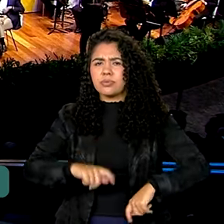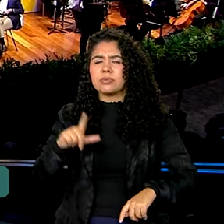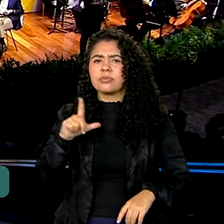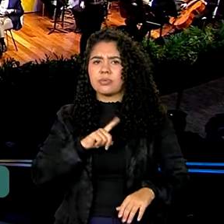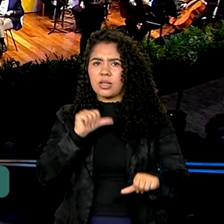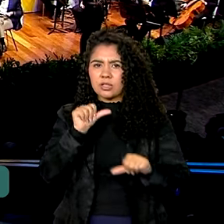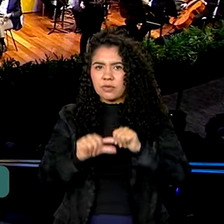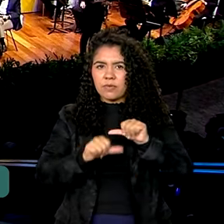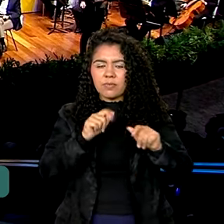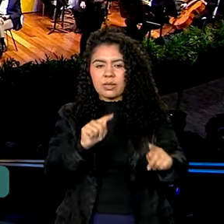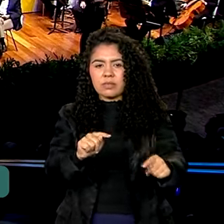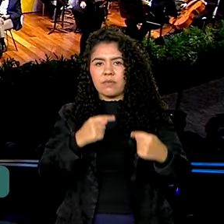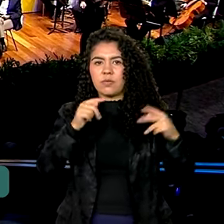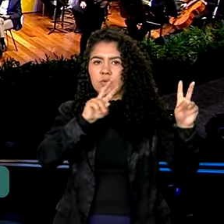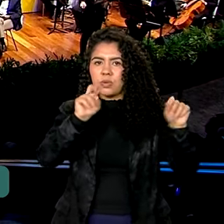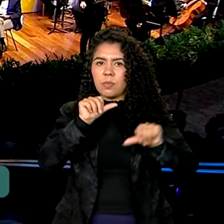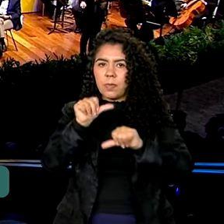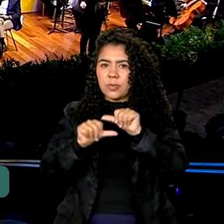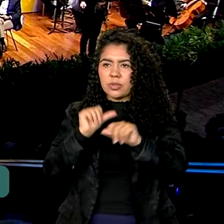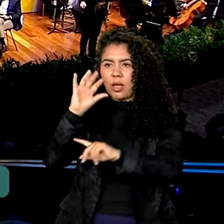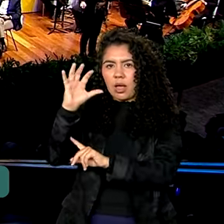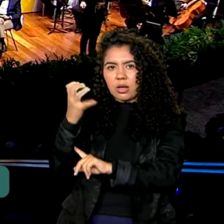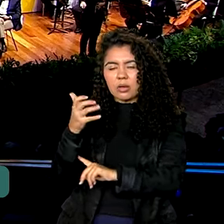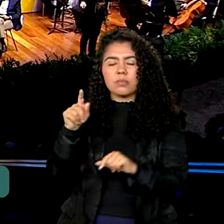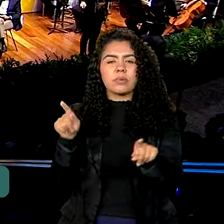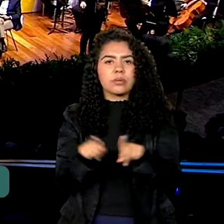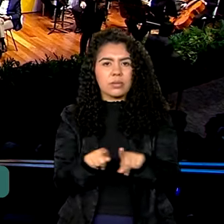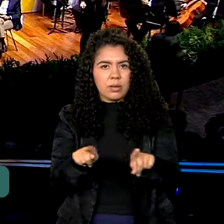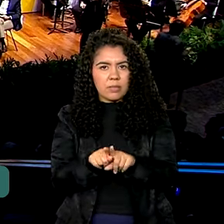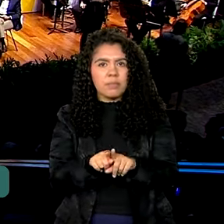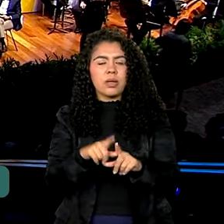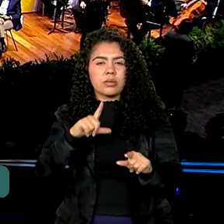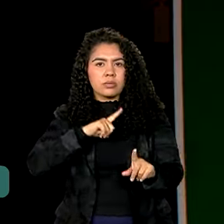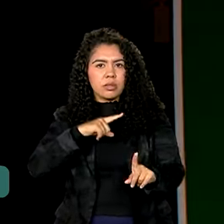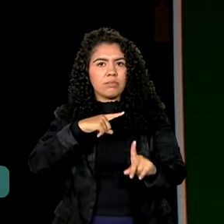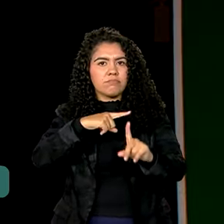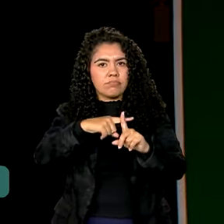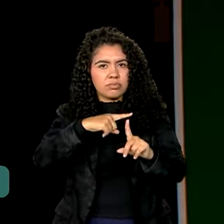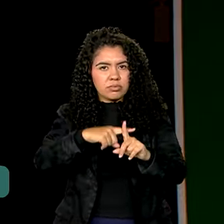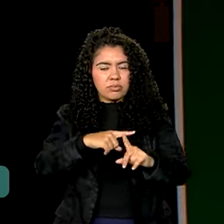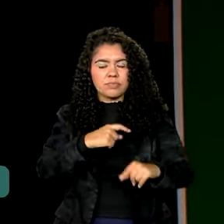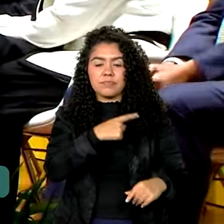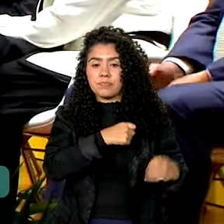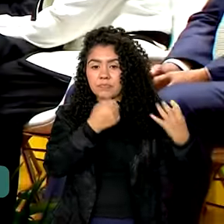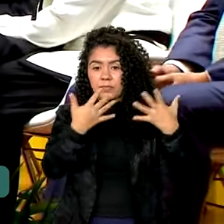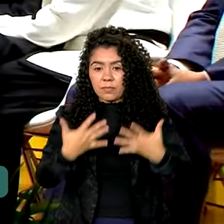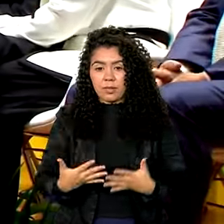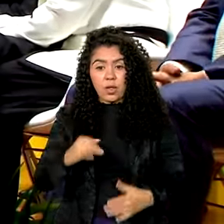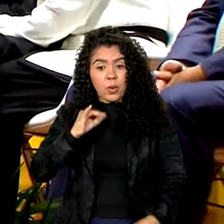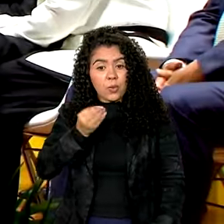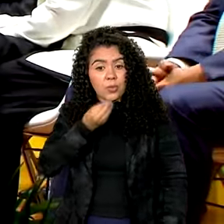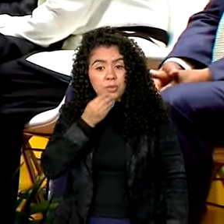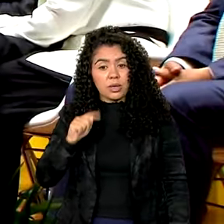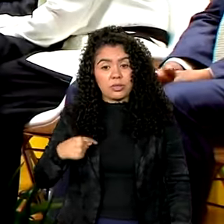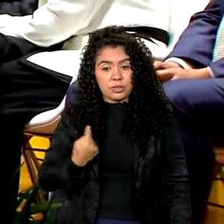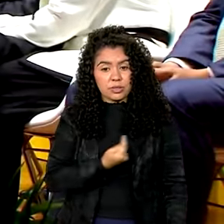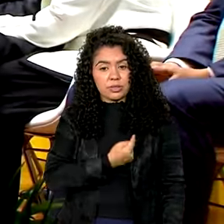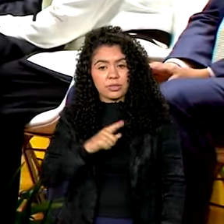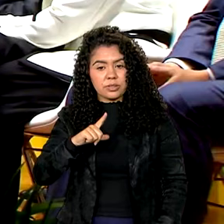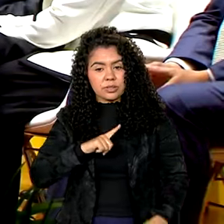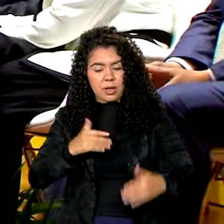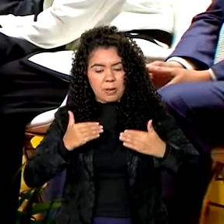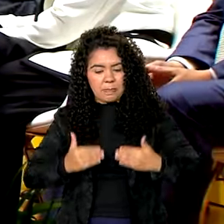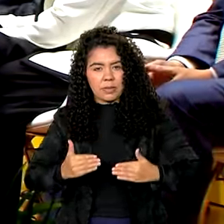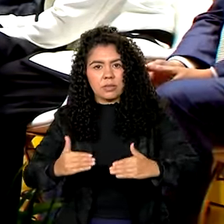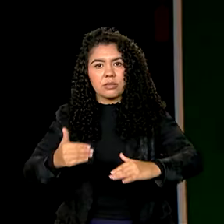desafios das mudanças climáticas em vantagens competitivas. Nós temos a oportunidade, o Ministério das Minas e